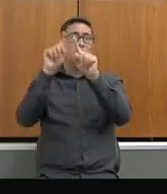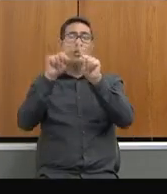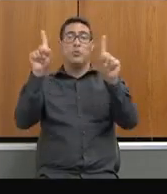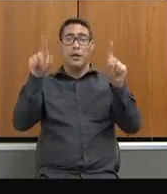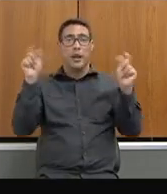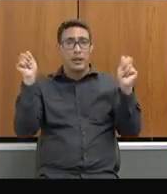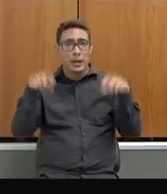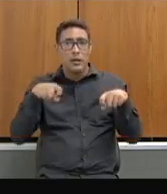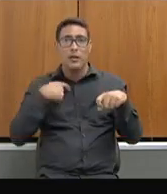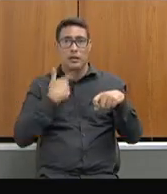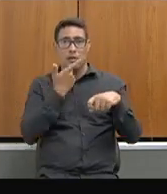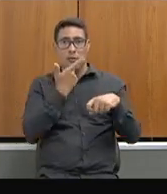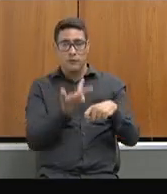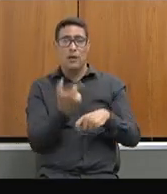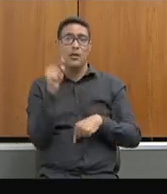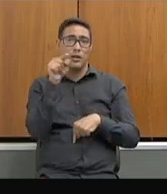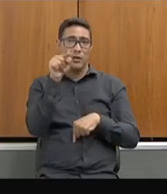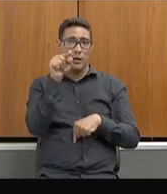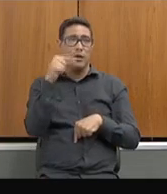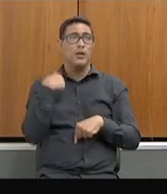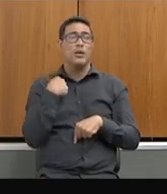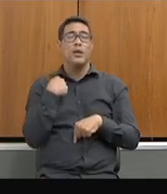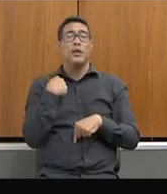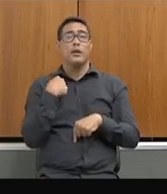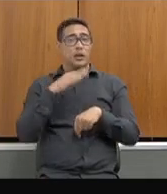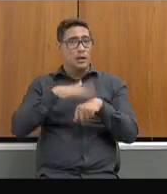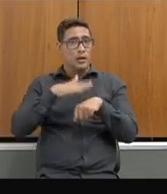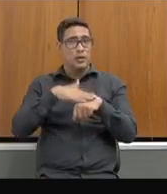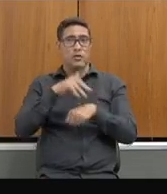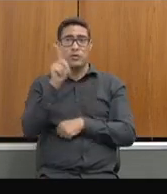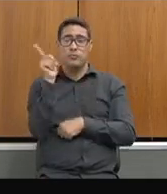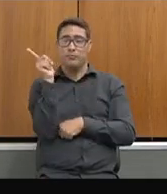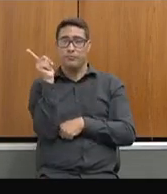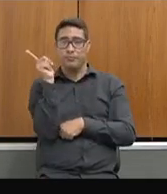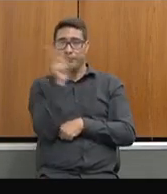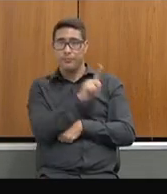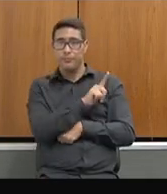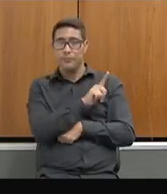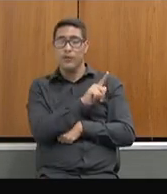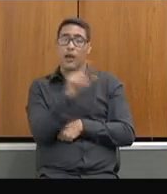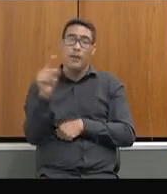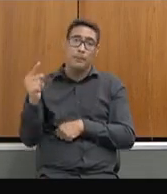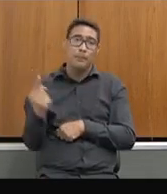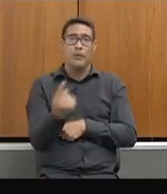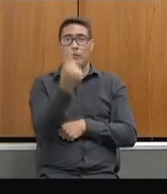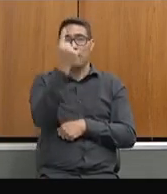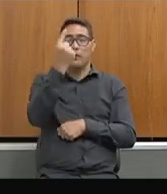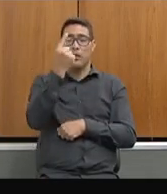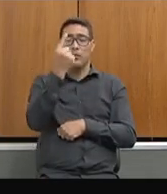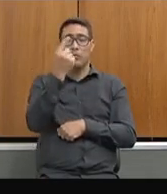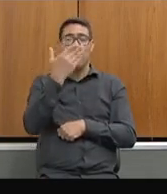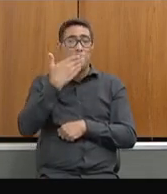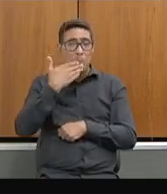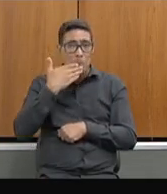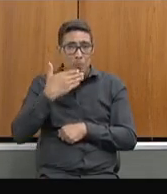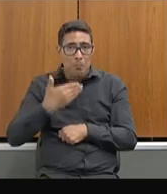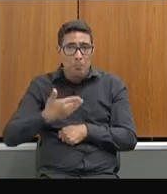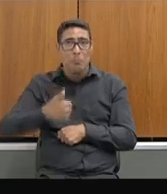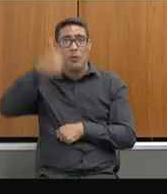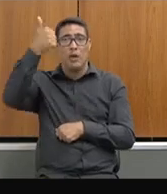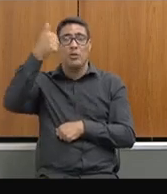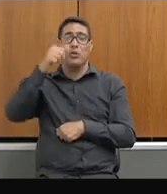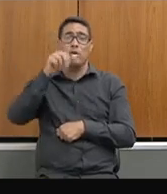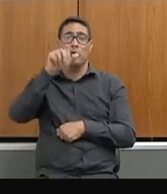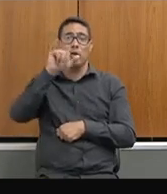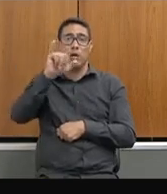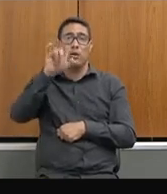necessário que falemos que nós entregamos, pela primeira vez, o maior IDEB dos anos finais, nos